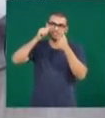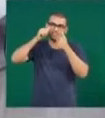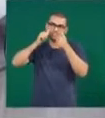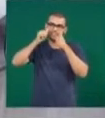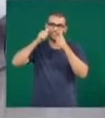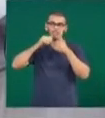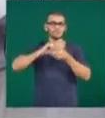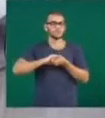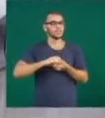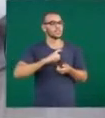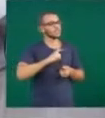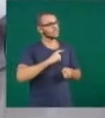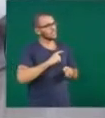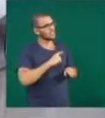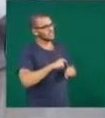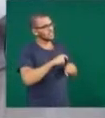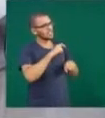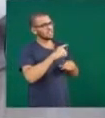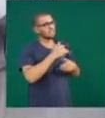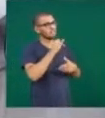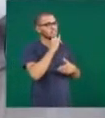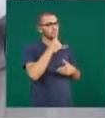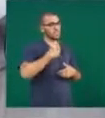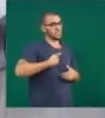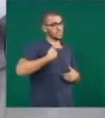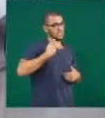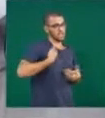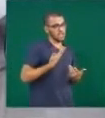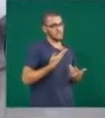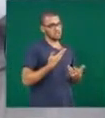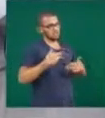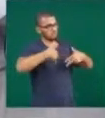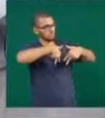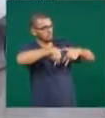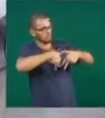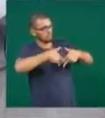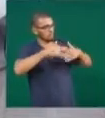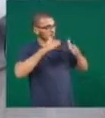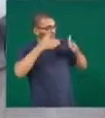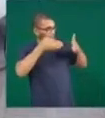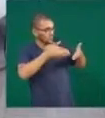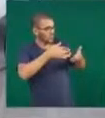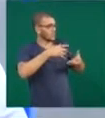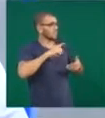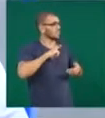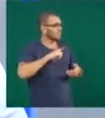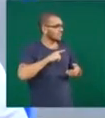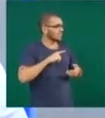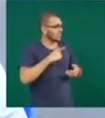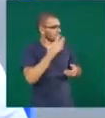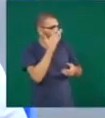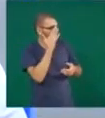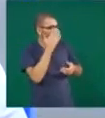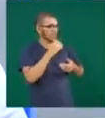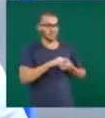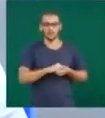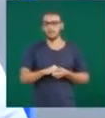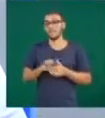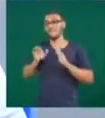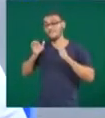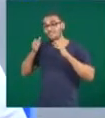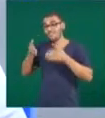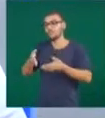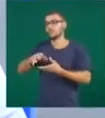uma idade, gênero, um público-alvo específico que pode apresentar o glaucoma? A população idosa é a